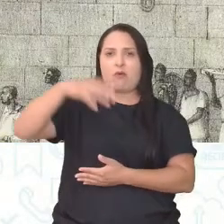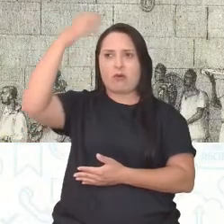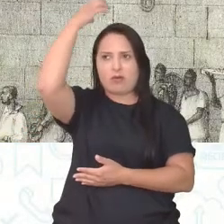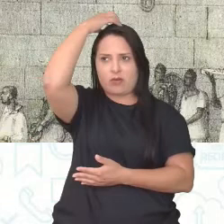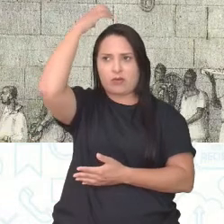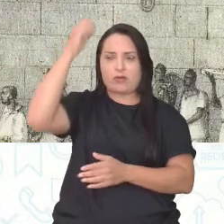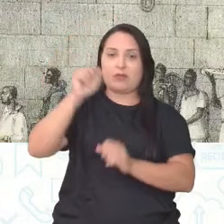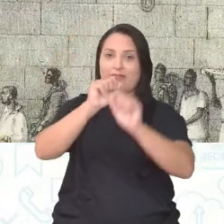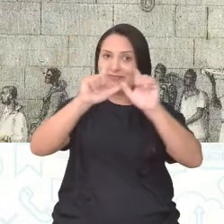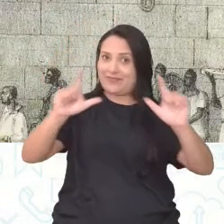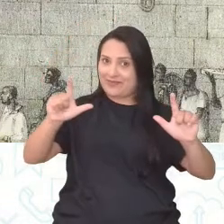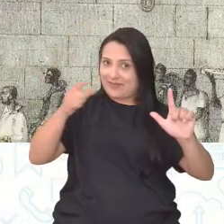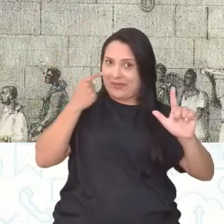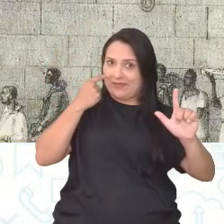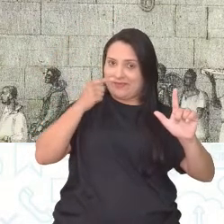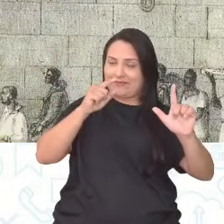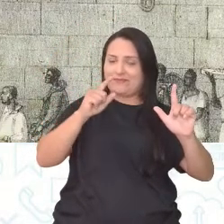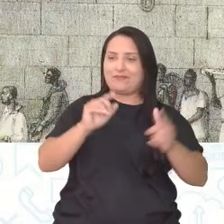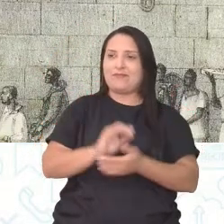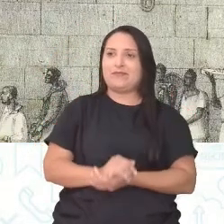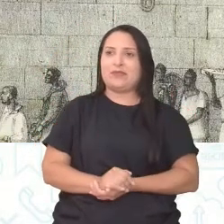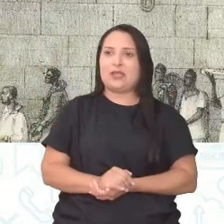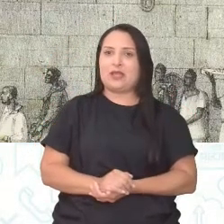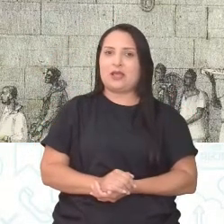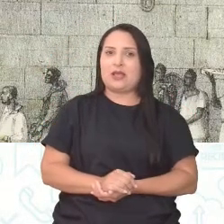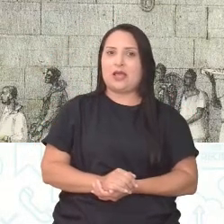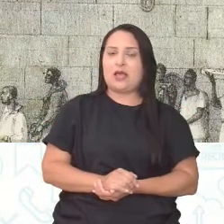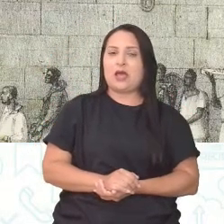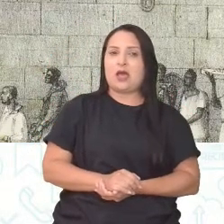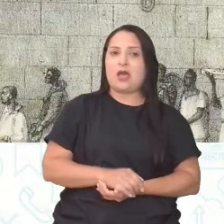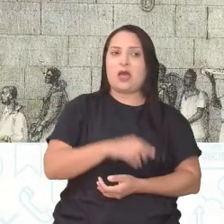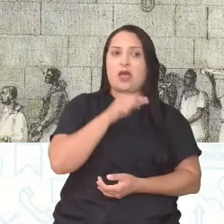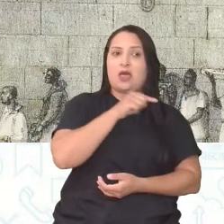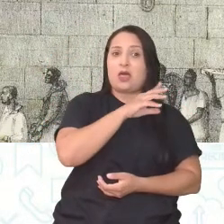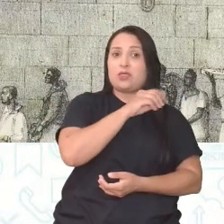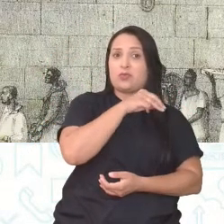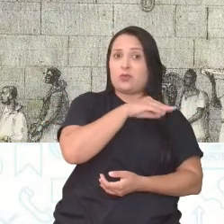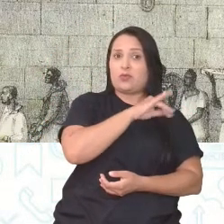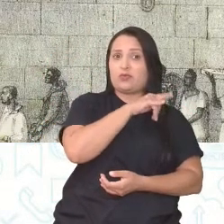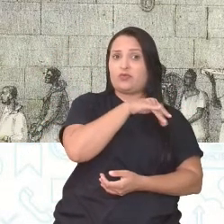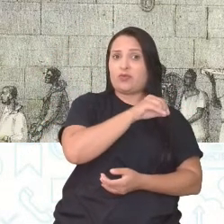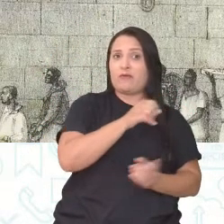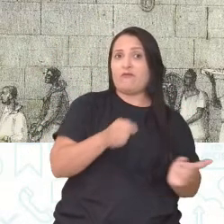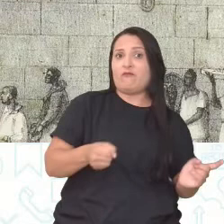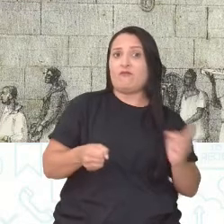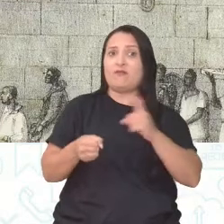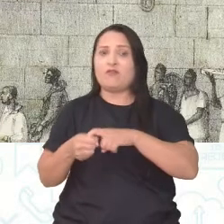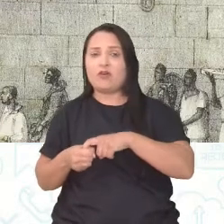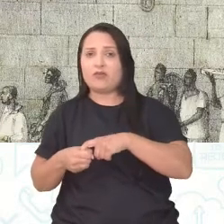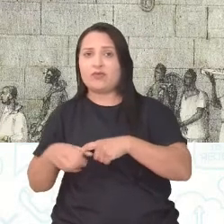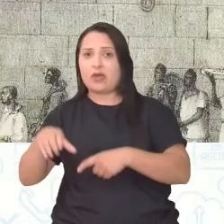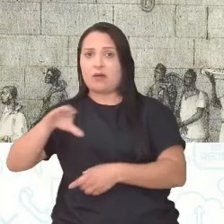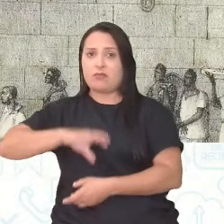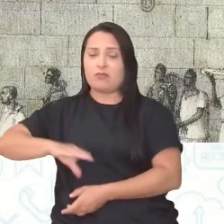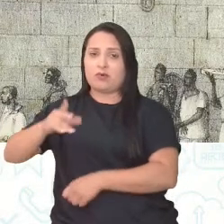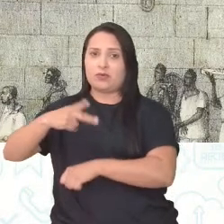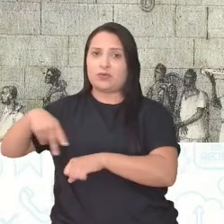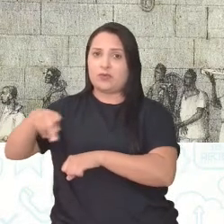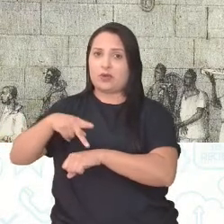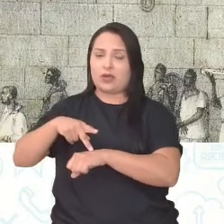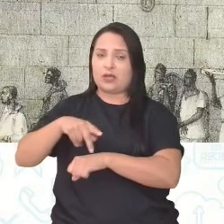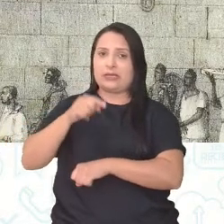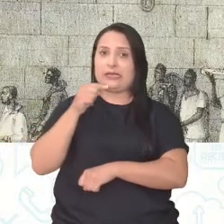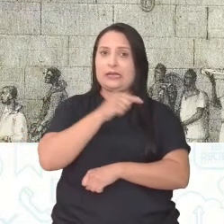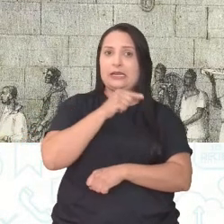Forçar Dom João a retornar a Lisboa e recolonizar o Brasil. Porque o Brasil ali já era o quê?